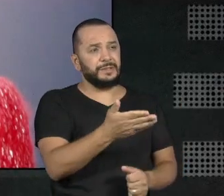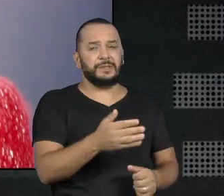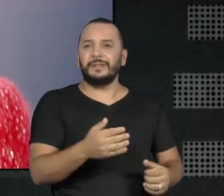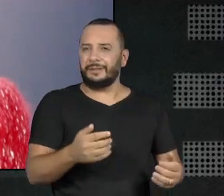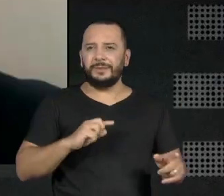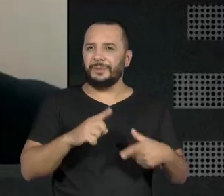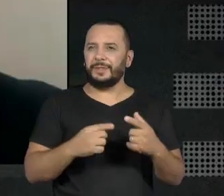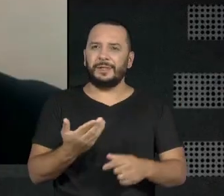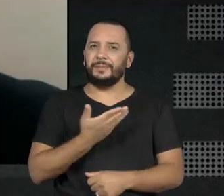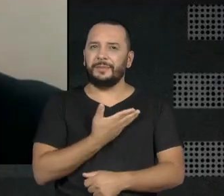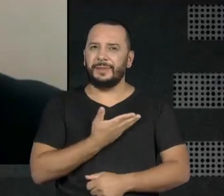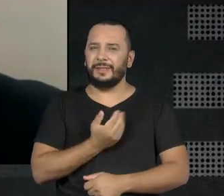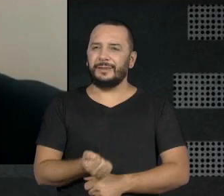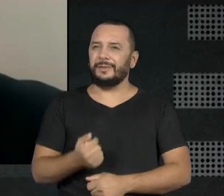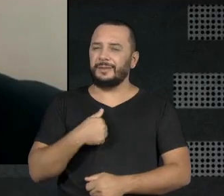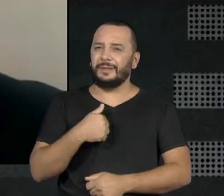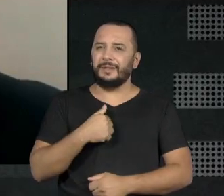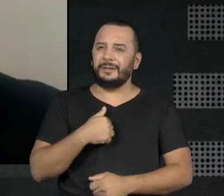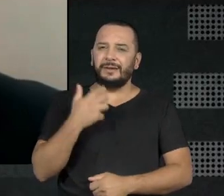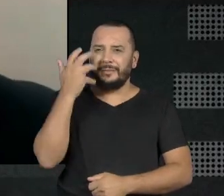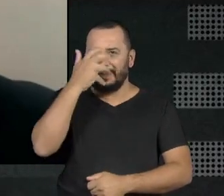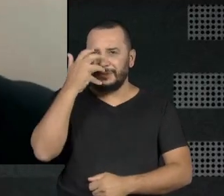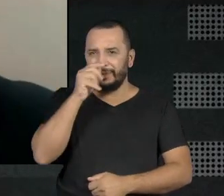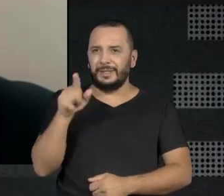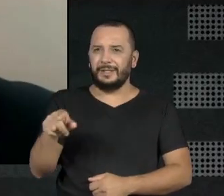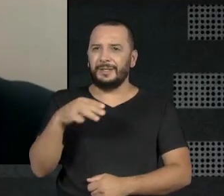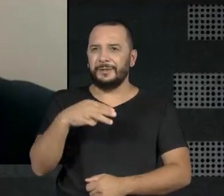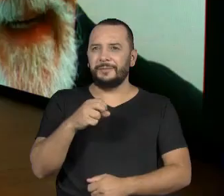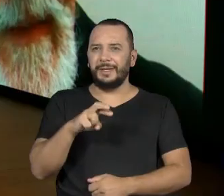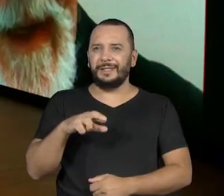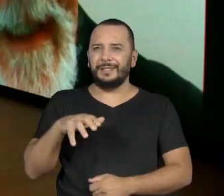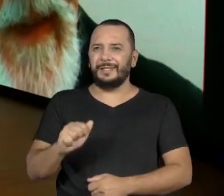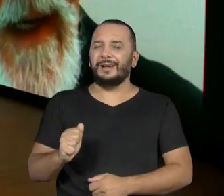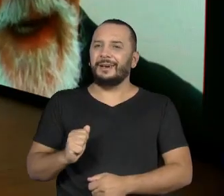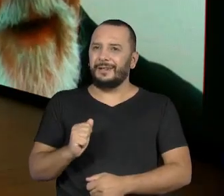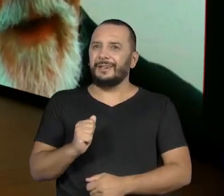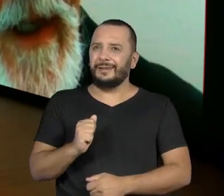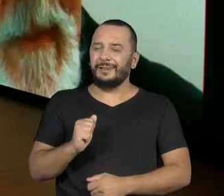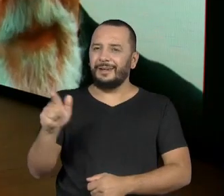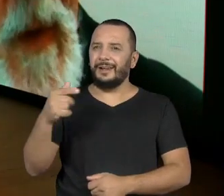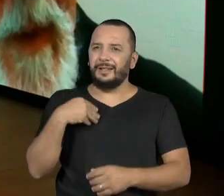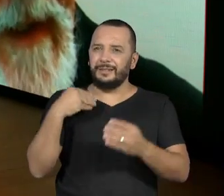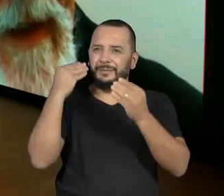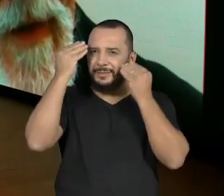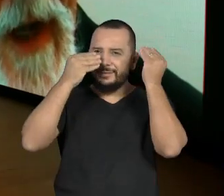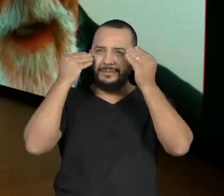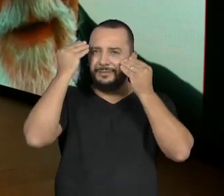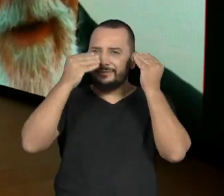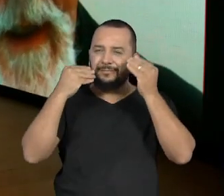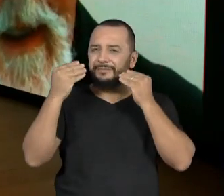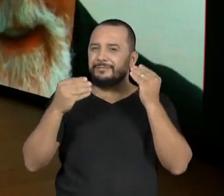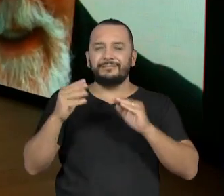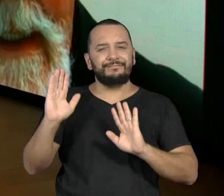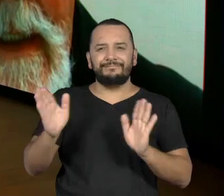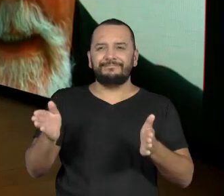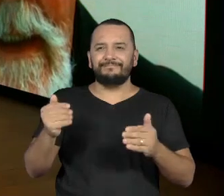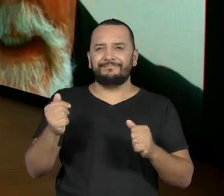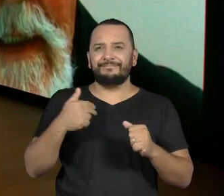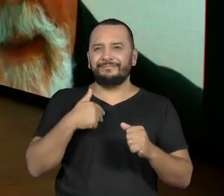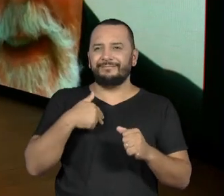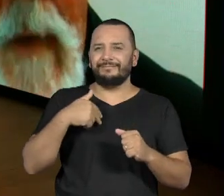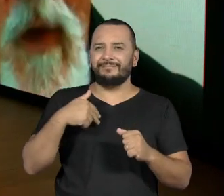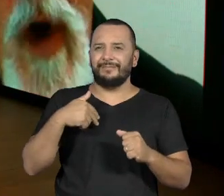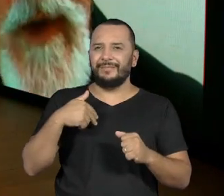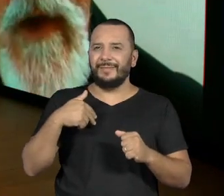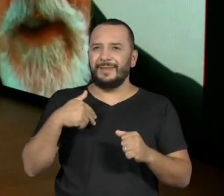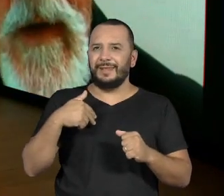né? Apaixonei totalmente pela Maria. Eu pedia para a Maria que ela se maquiava, ela chegava muito mais cedo no teatro, e